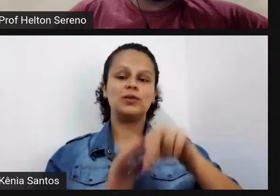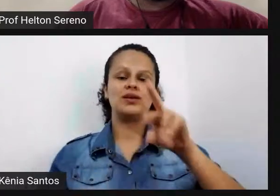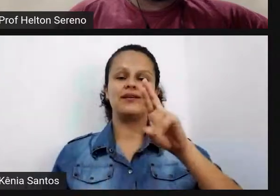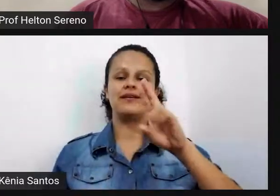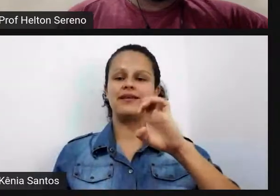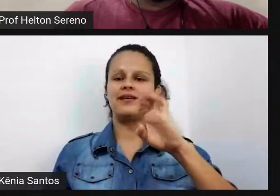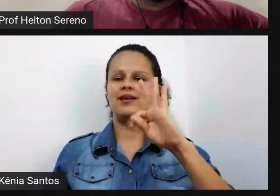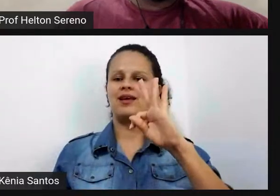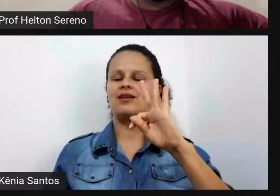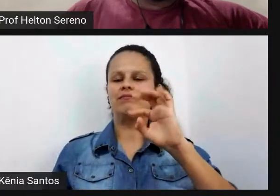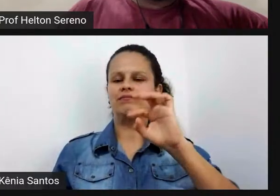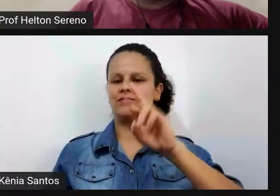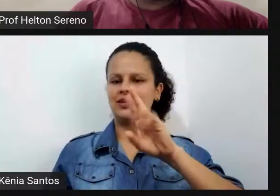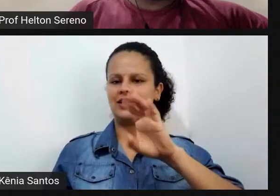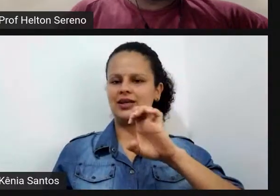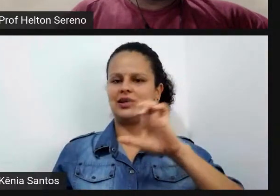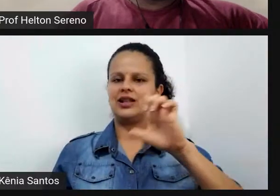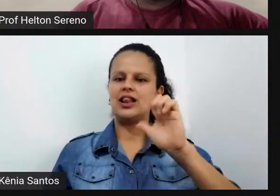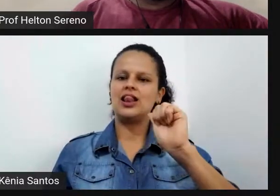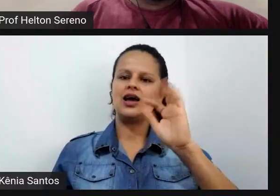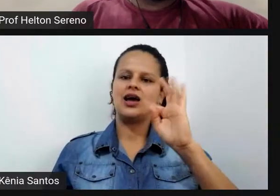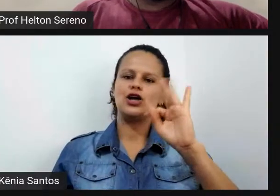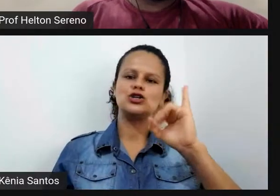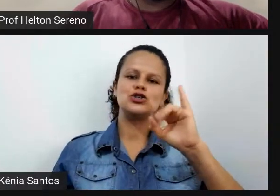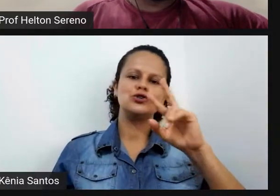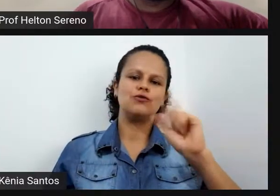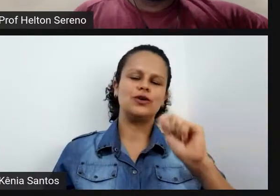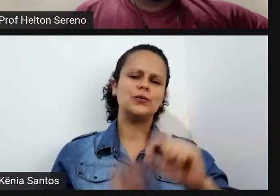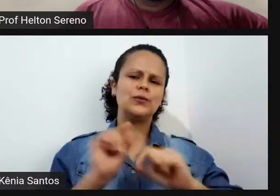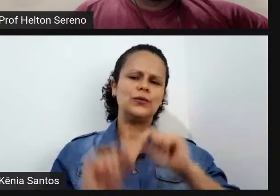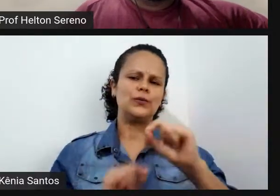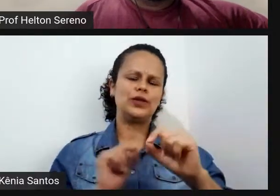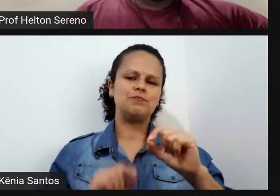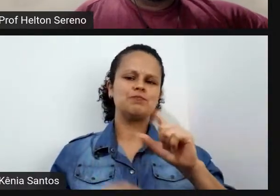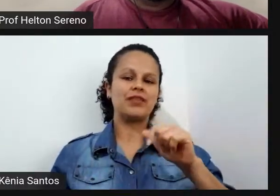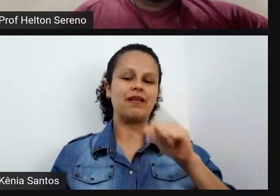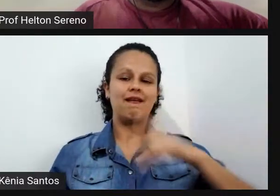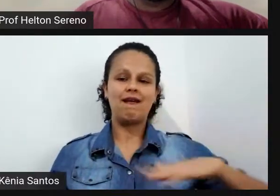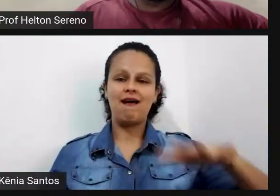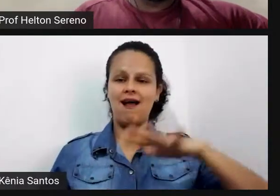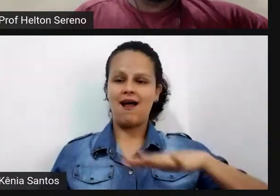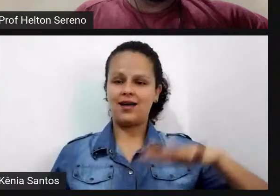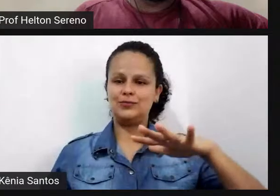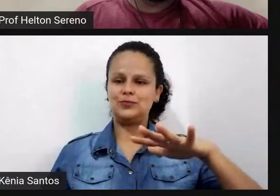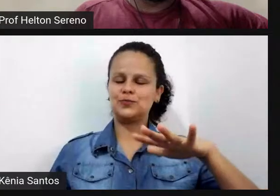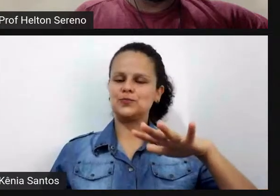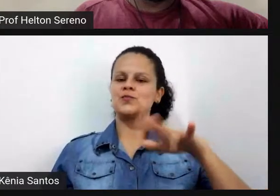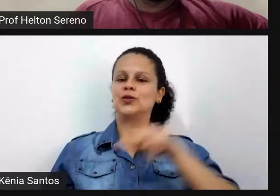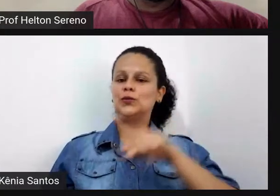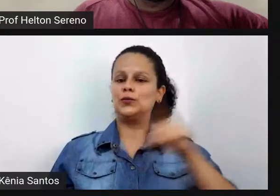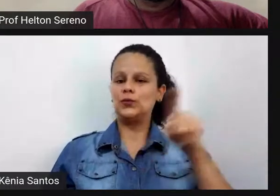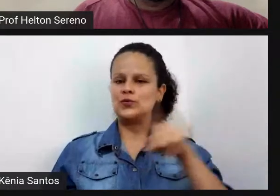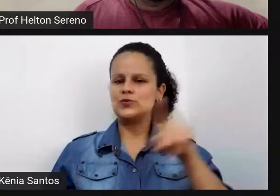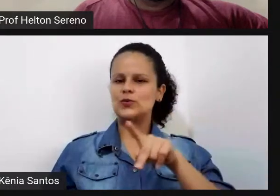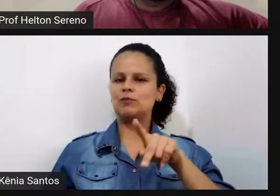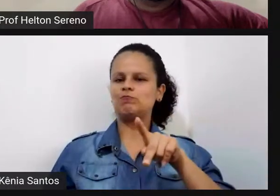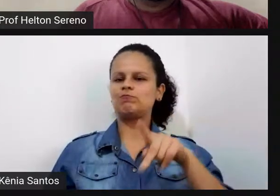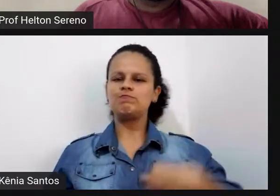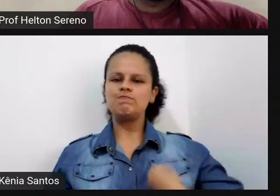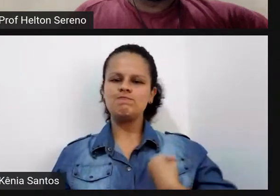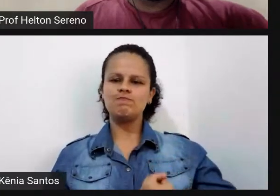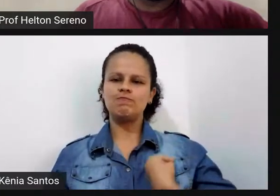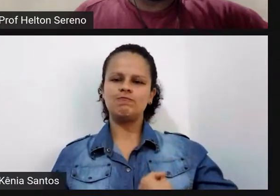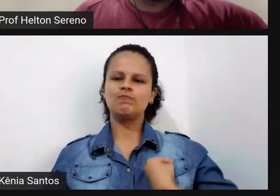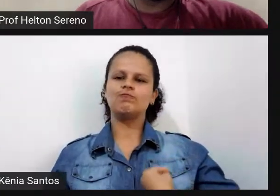é uma área né que o docente vive dentro do ambiente de aprendizagem